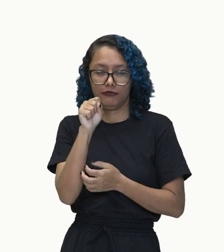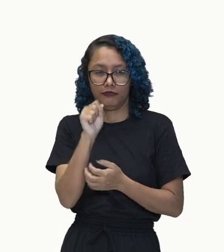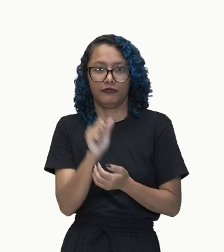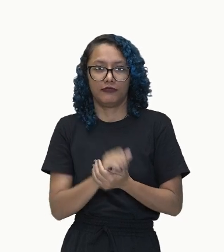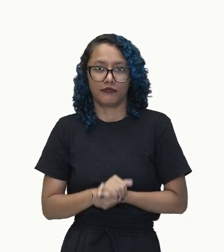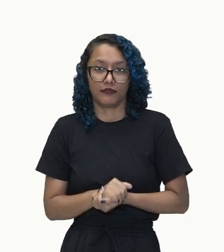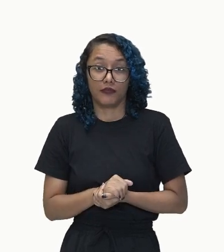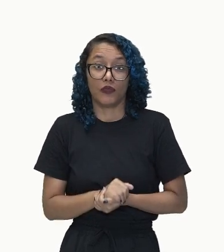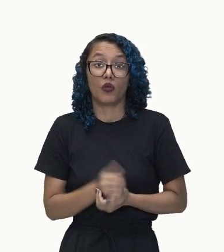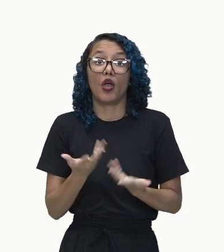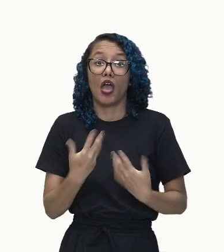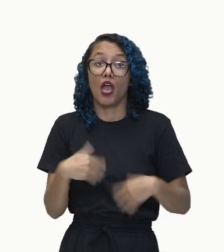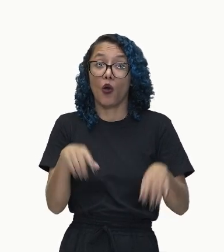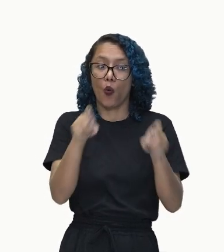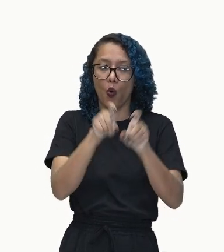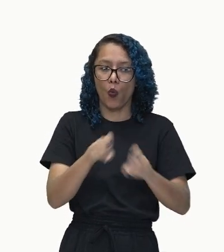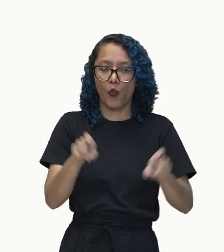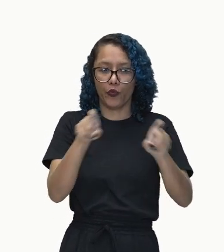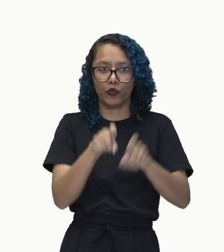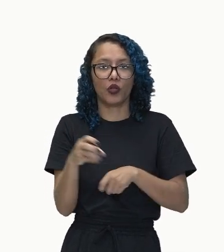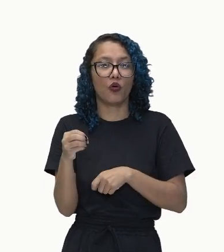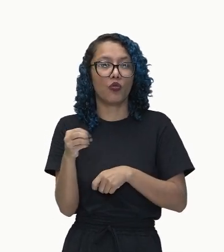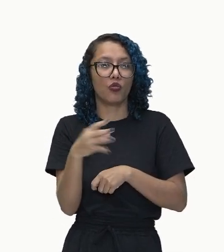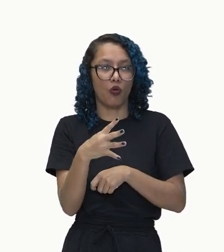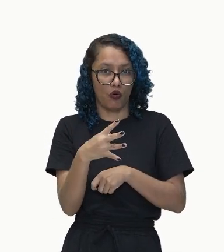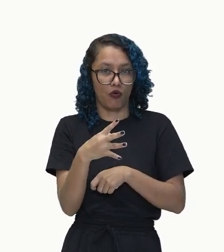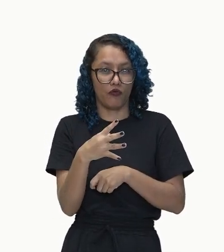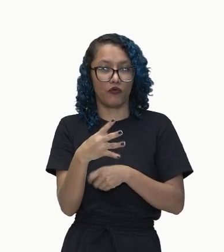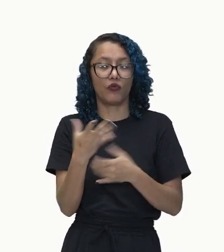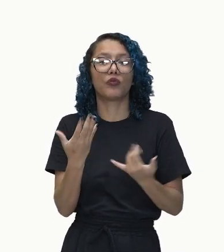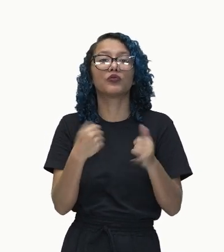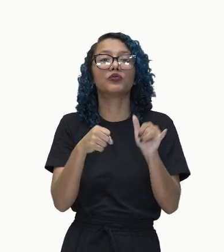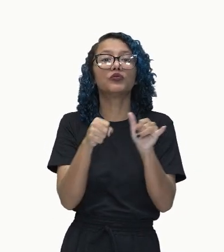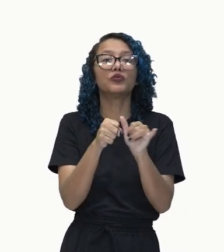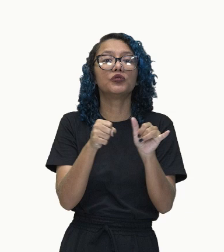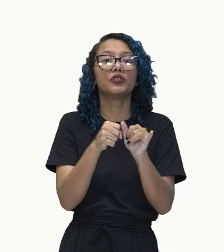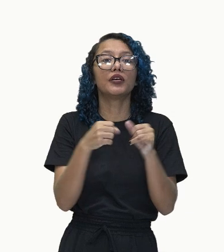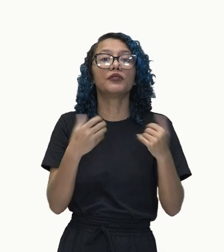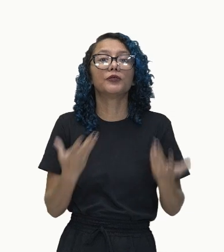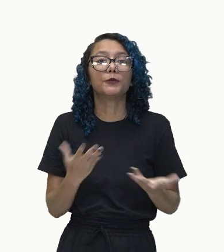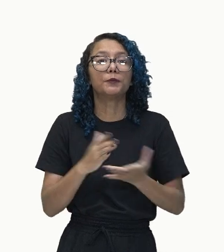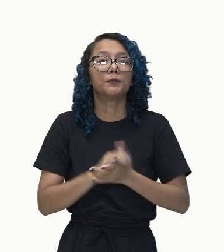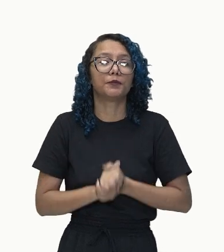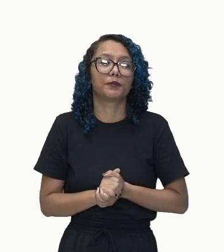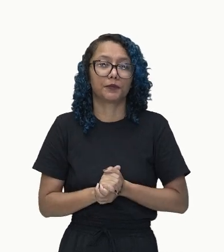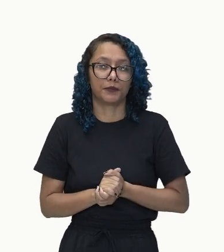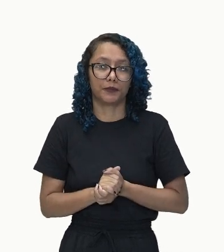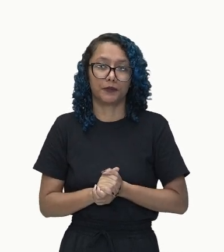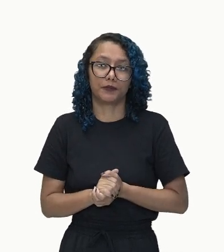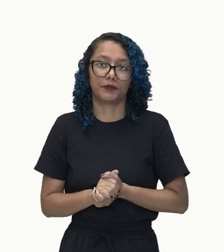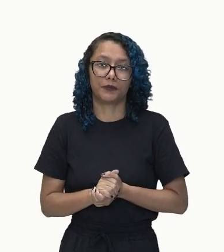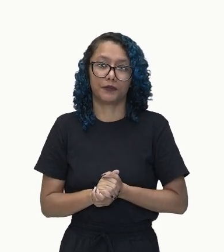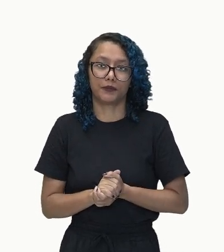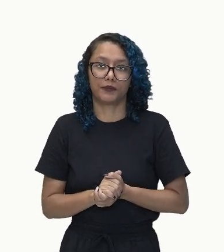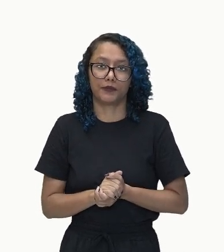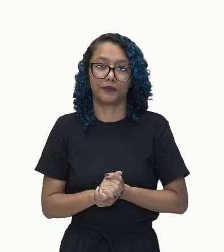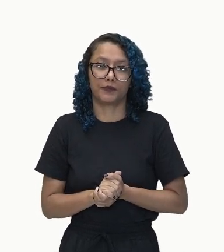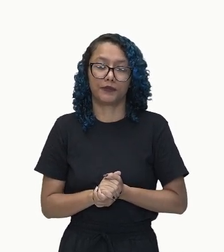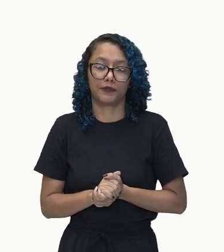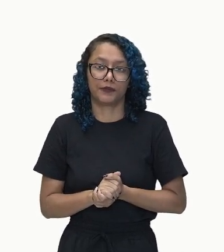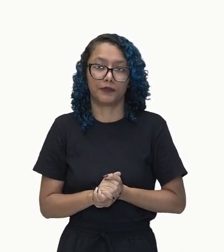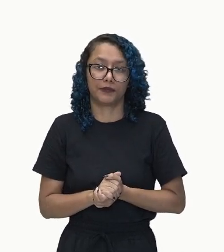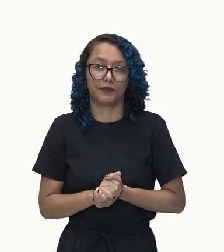Os computadores novos. Está aqui o sujeito. Então, você já achou. Você já achou o sujeito. Aqui, ó.